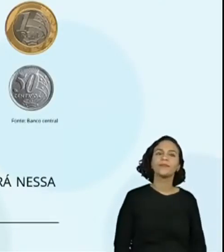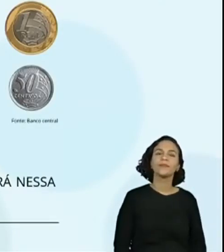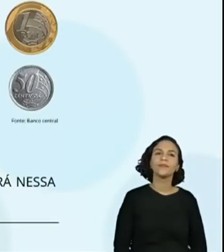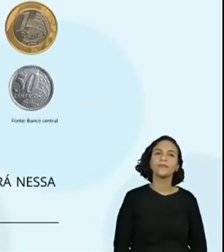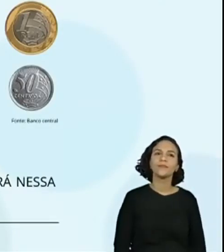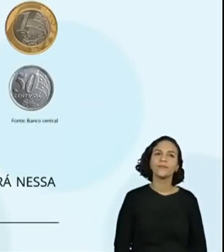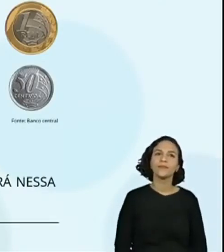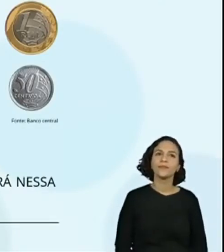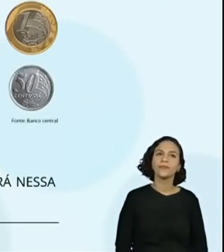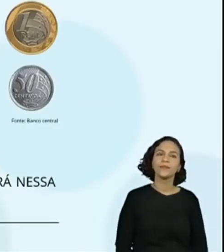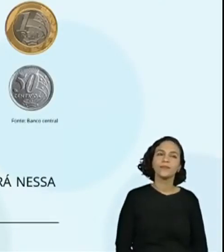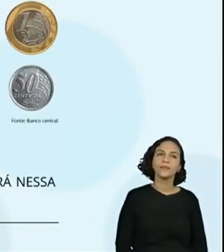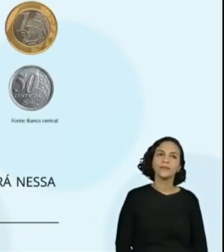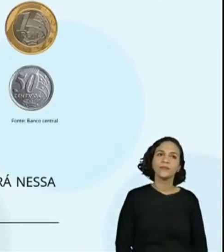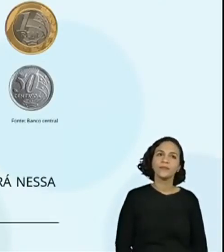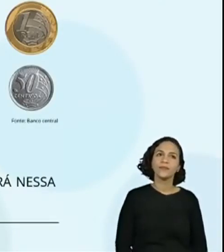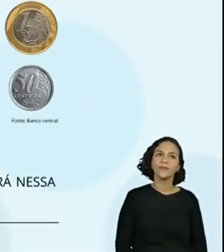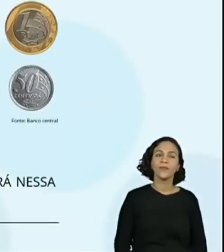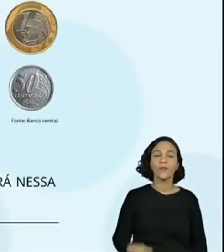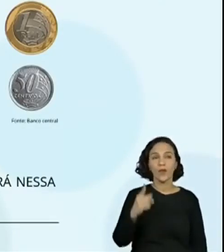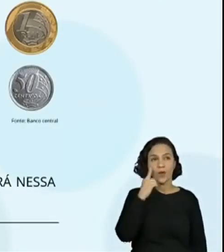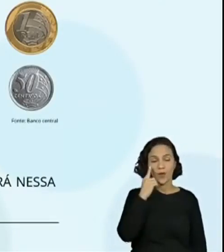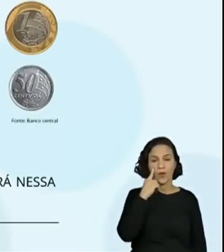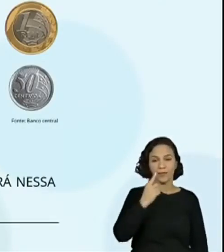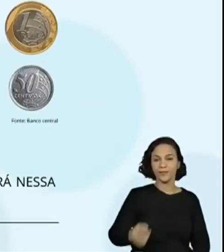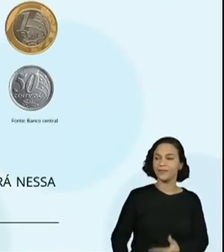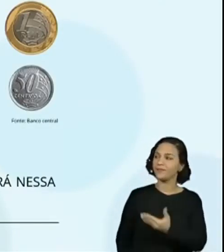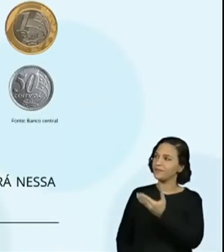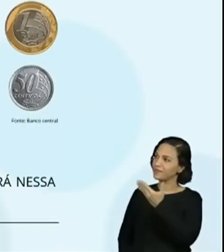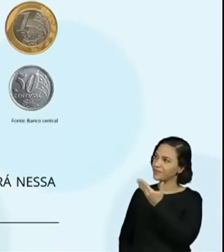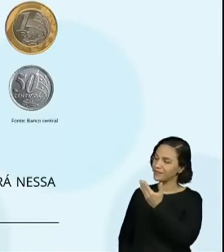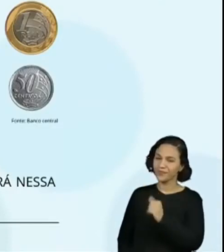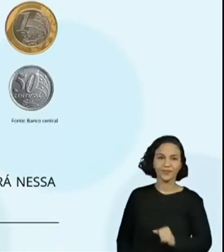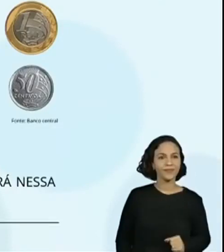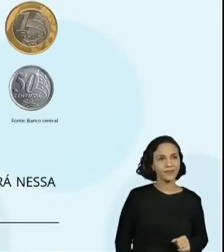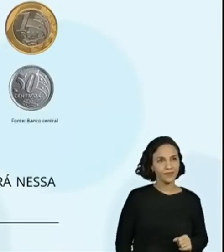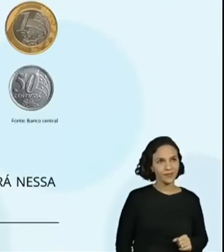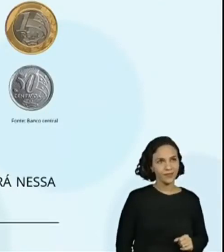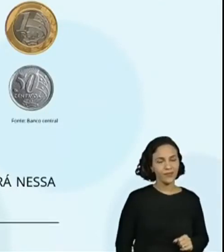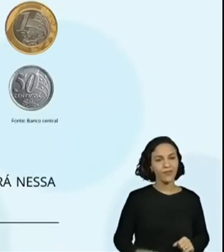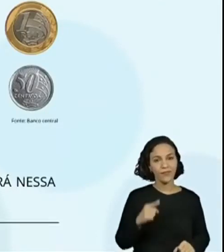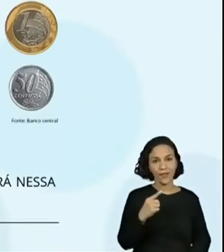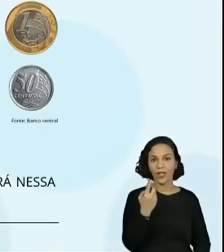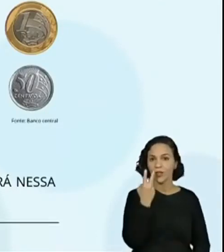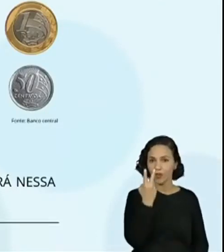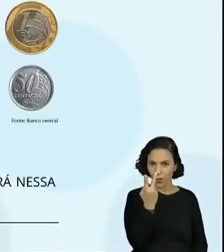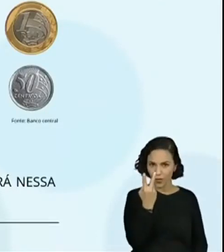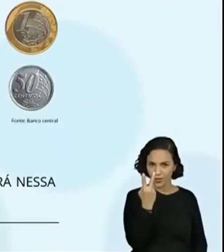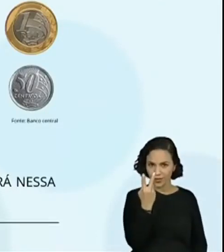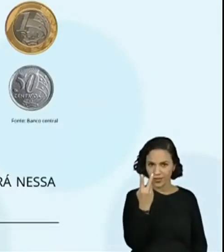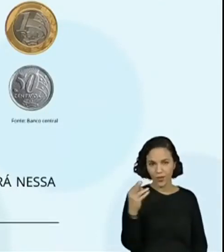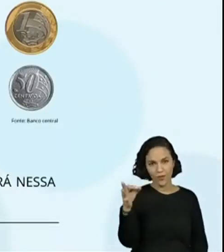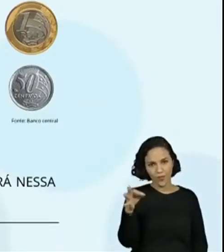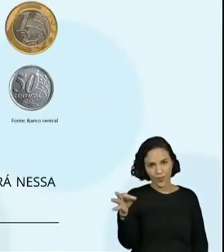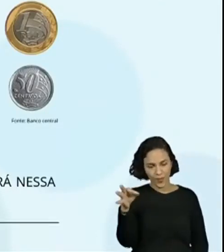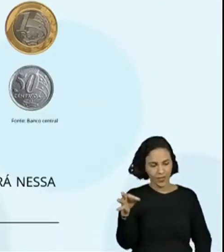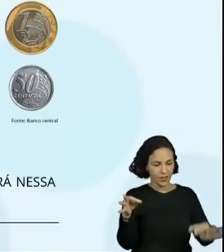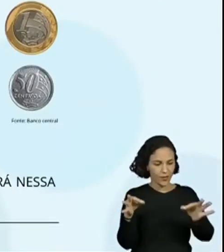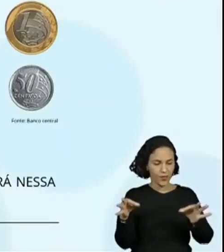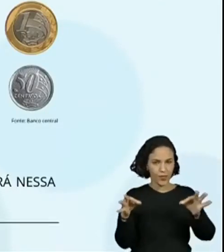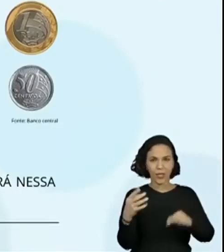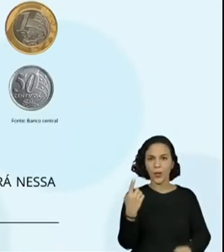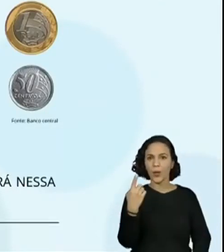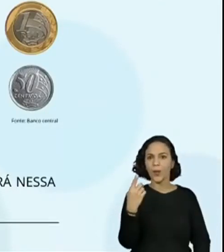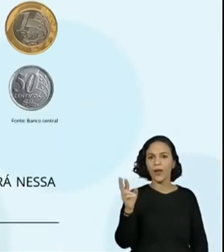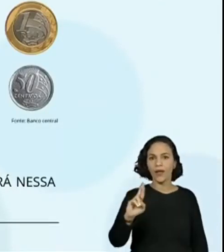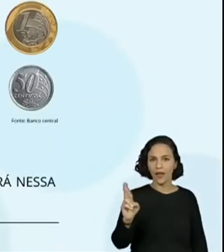Ó, aqui eu tenho duas moedas de um real, certo? Isso. Que dá